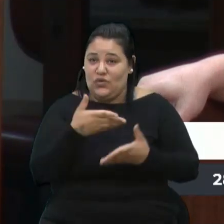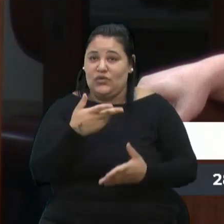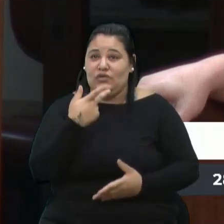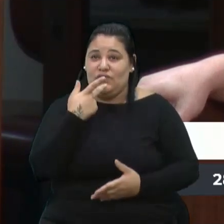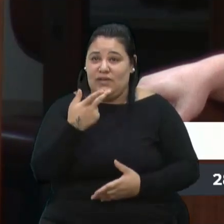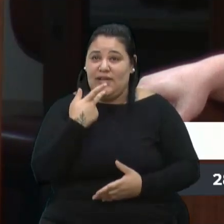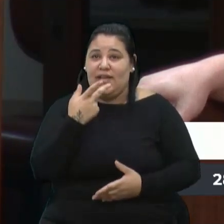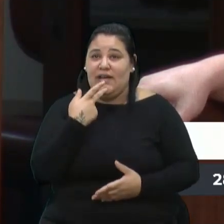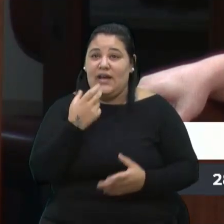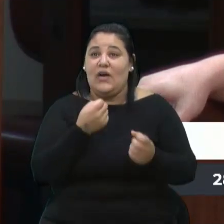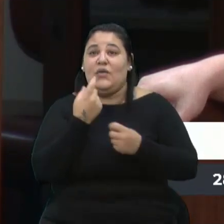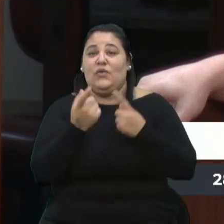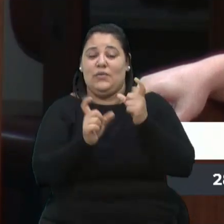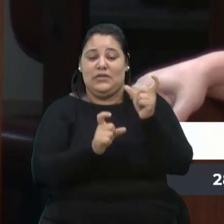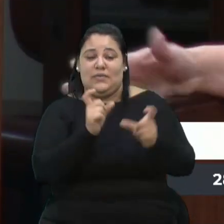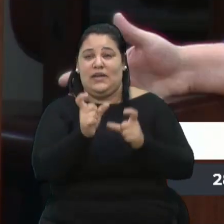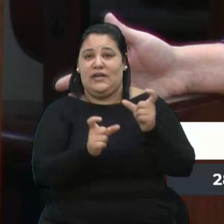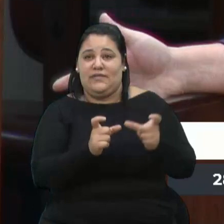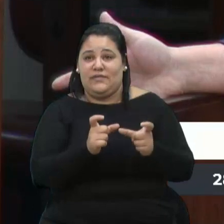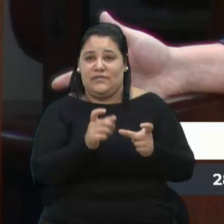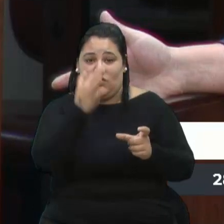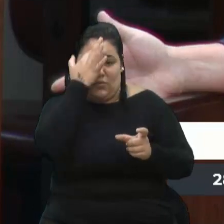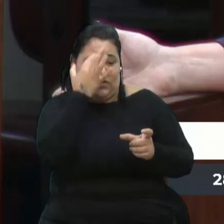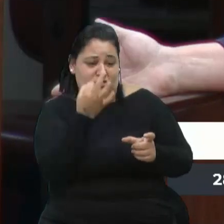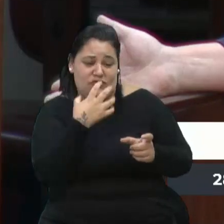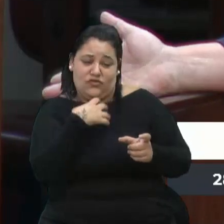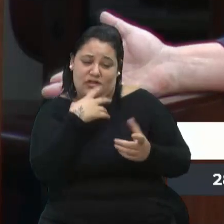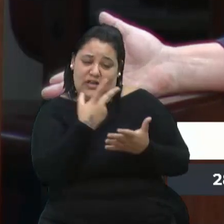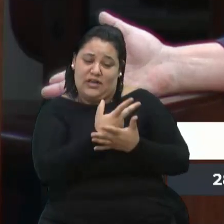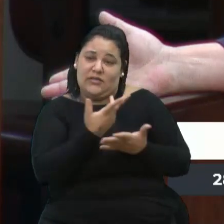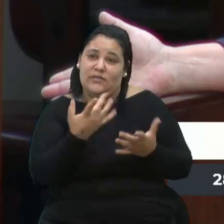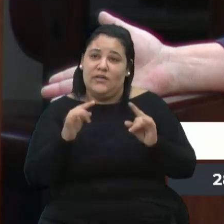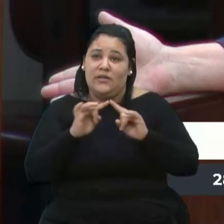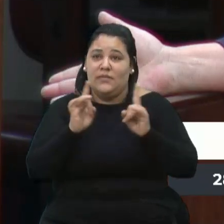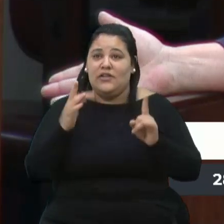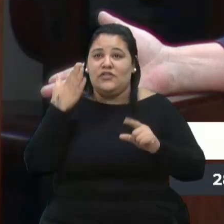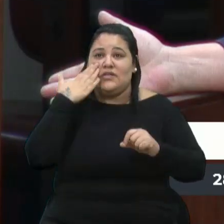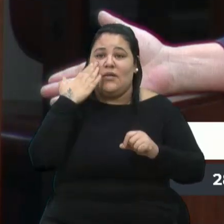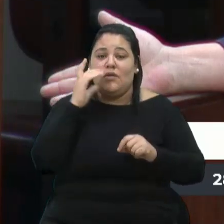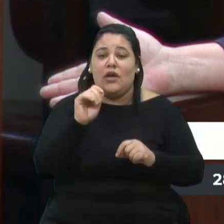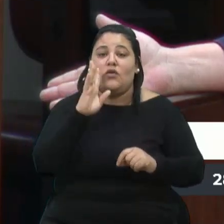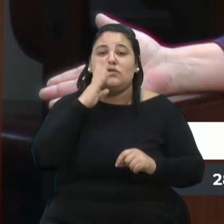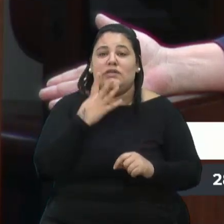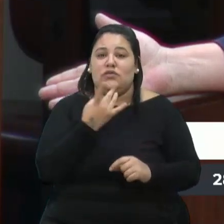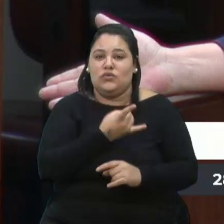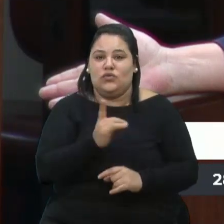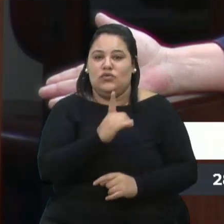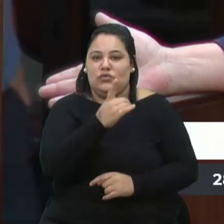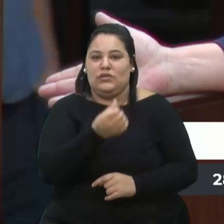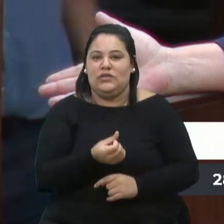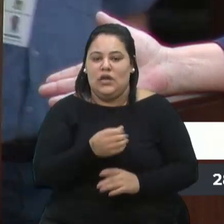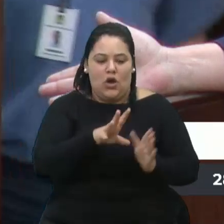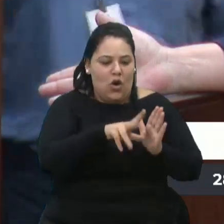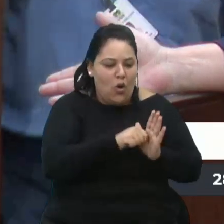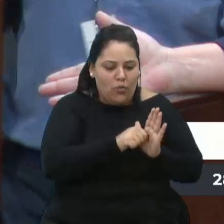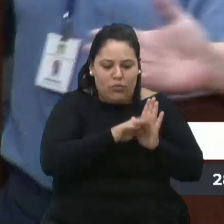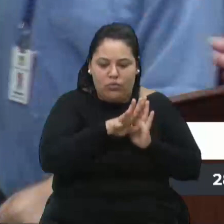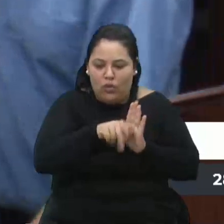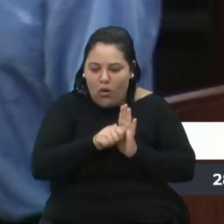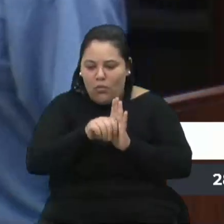a pouco, ser interpretado mal, mas a gente sabe o aconteceu nos últimos 16 anos. Foi um roubo atrás do outro.